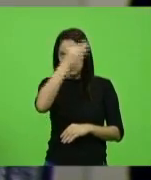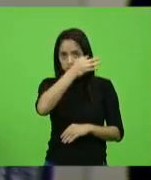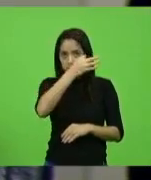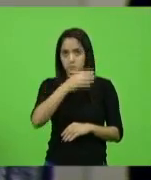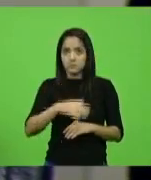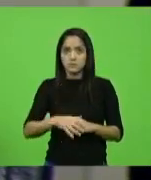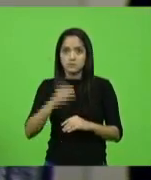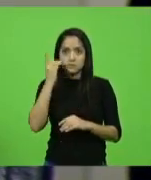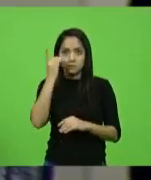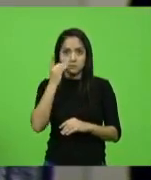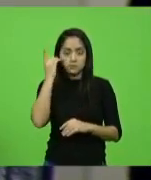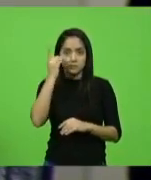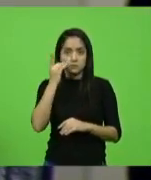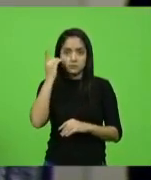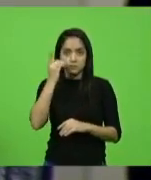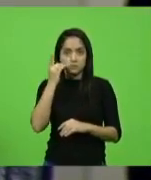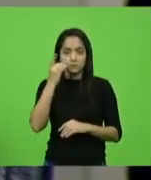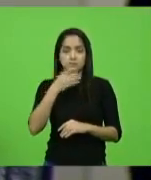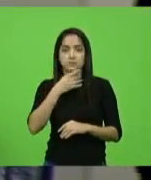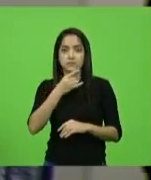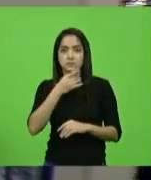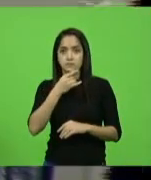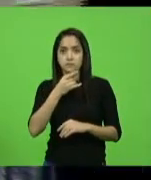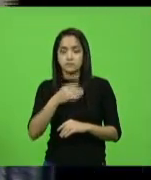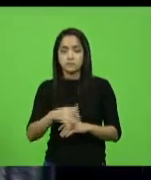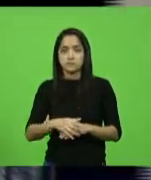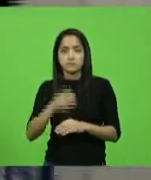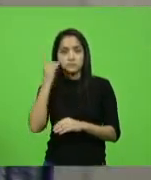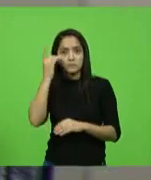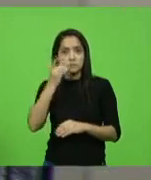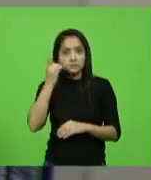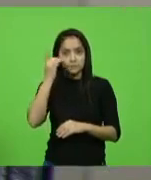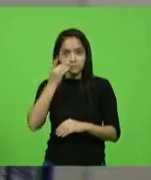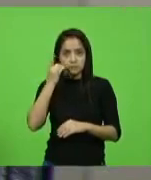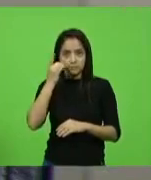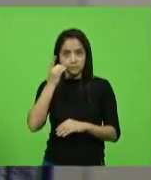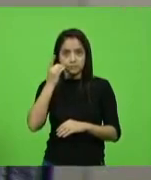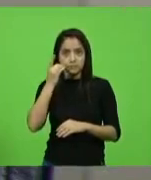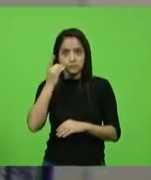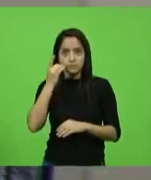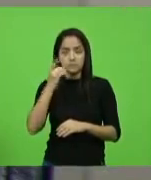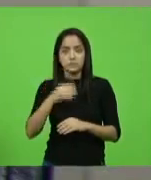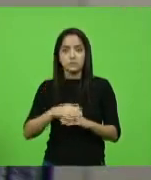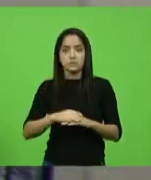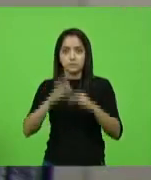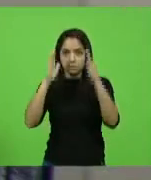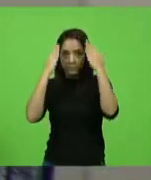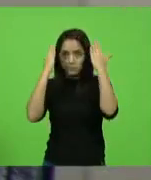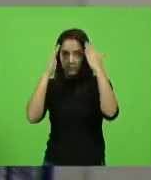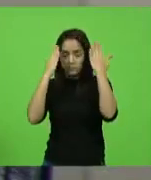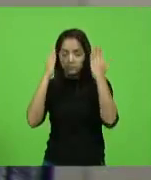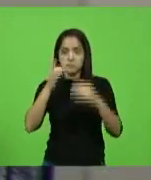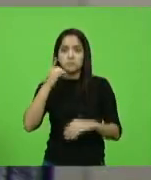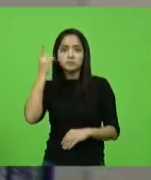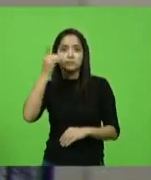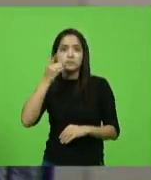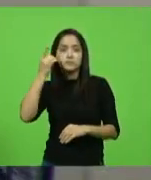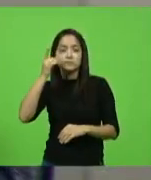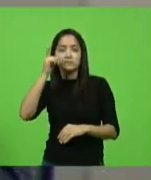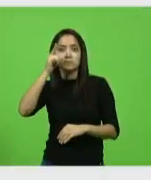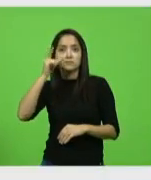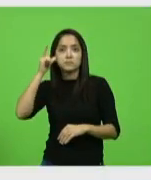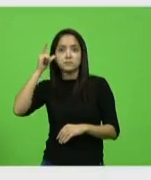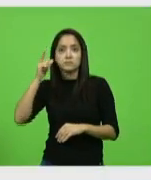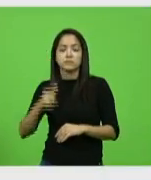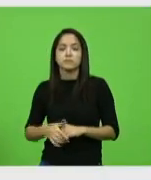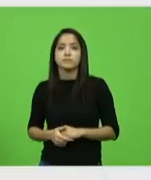no deputado Valdir Cobalquini, no deputado José Milton Schaefer e no deputado Laércio Schuster.